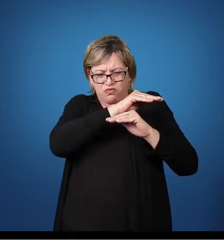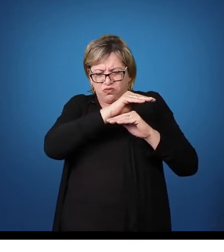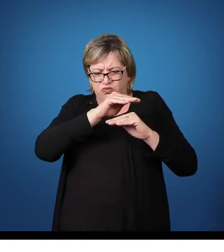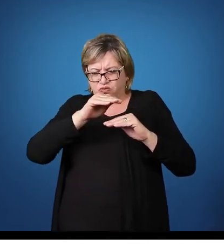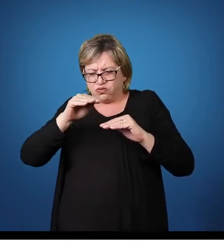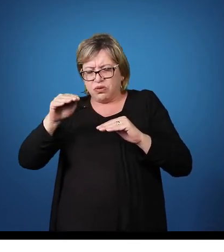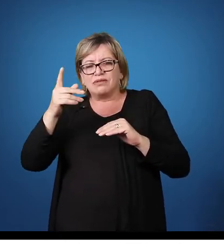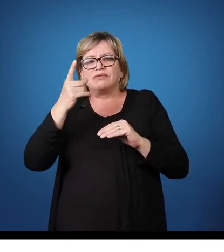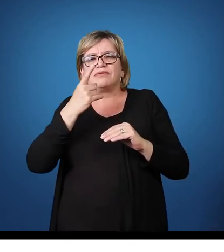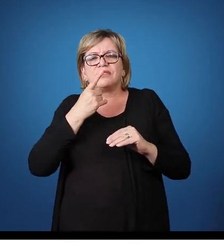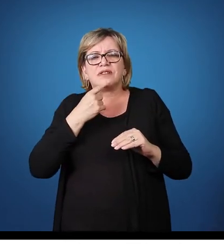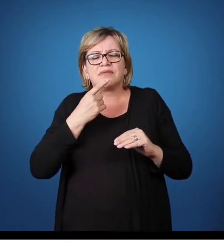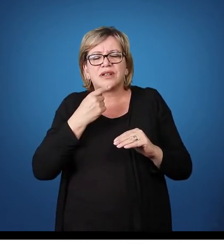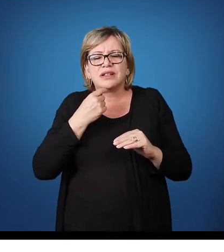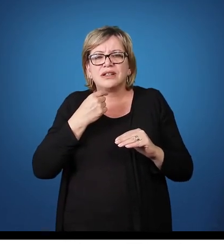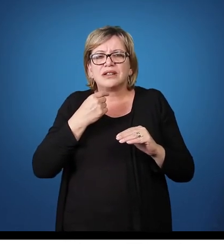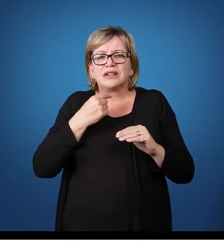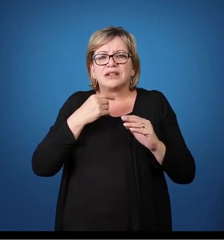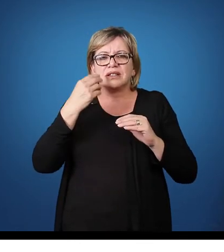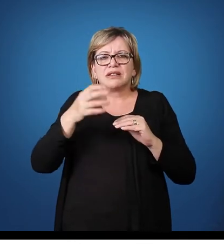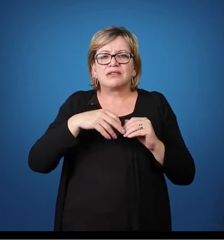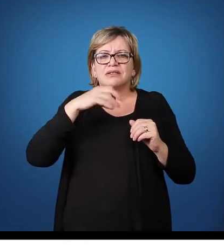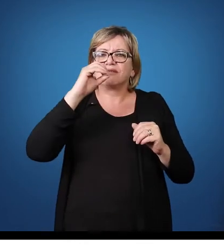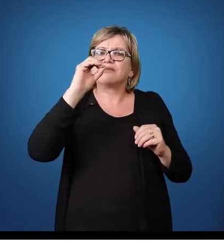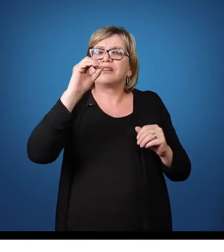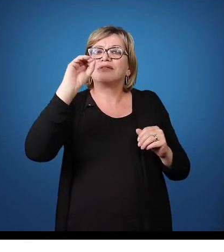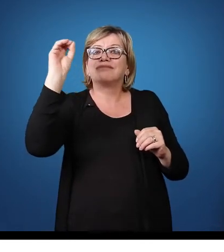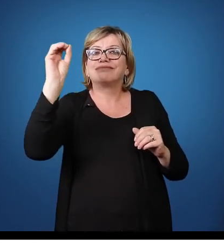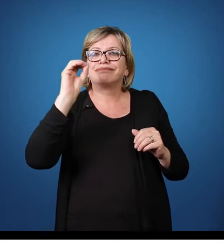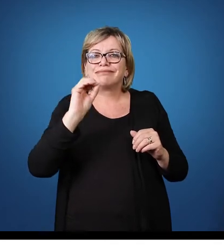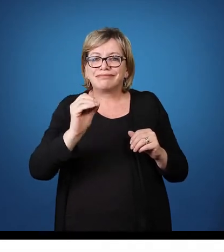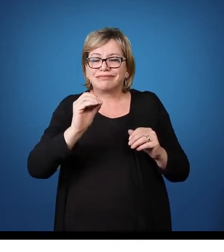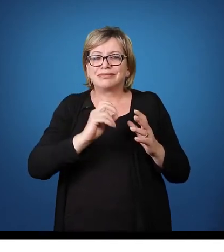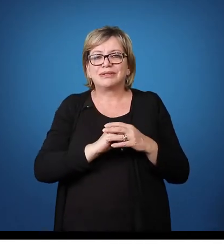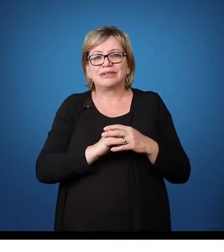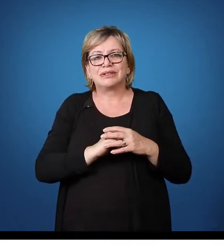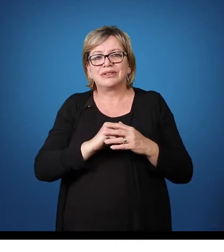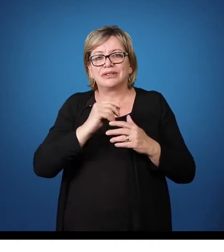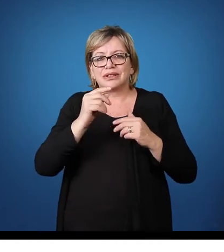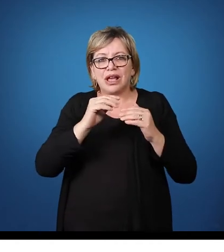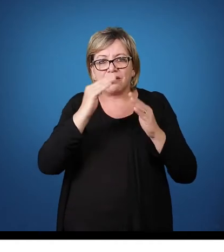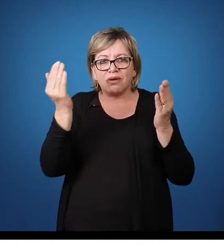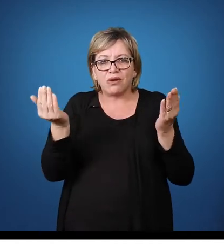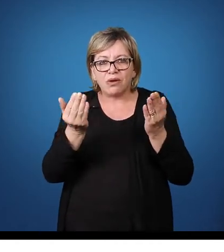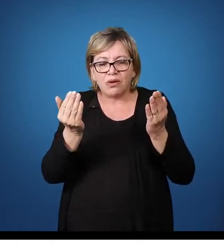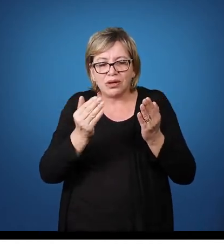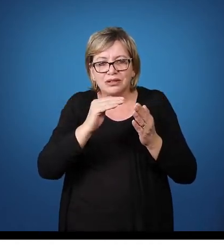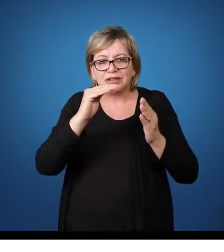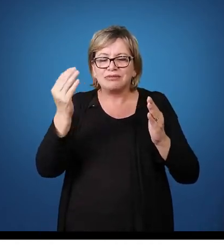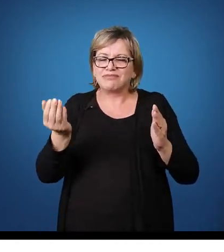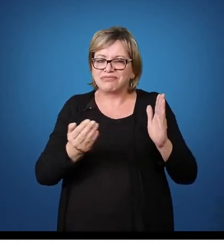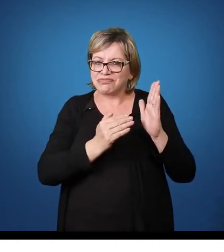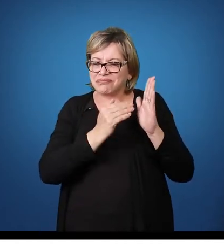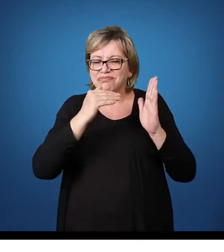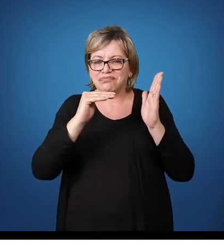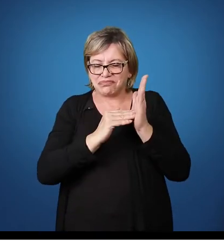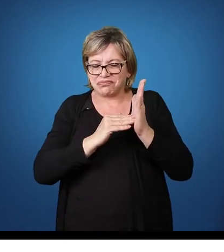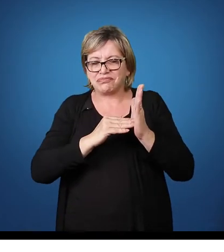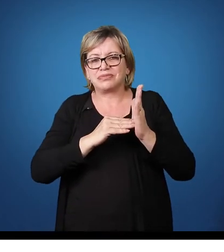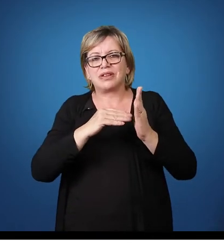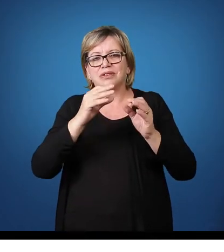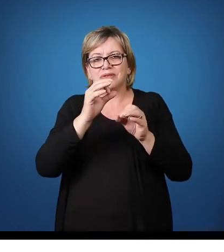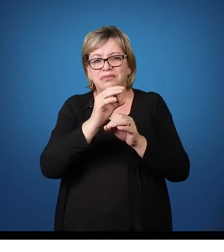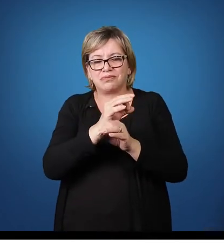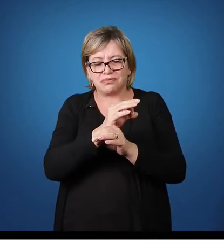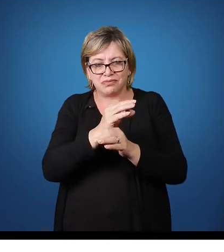vermelha, onde apontou o zero por cento. E, no final do ano, né,